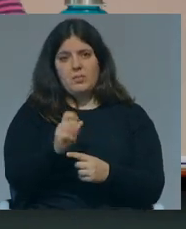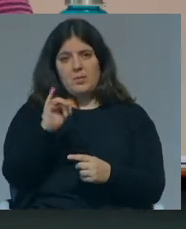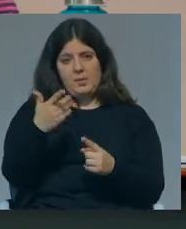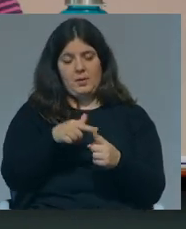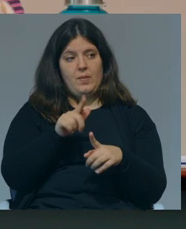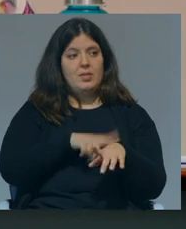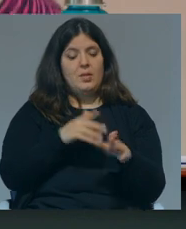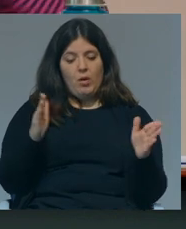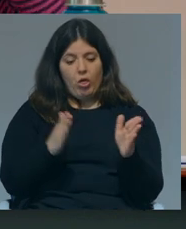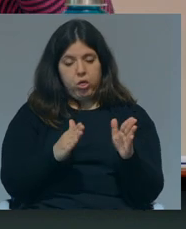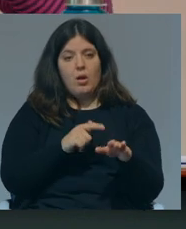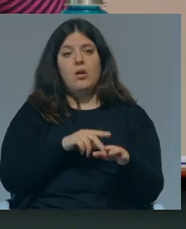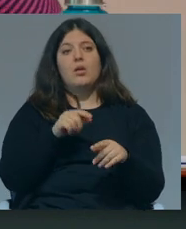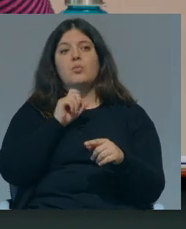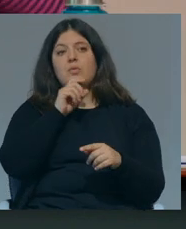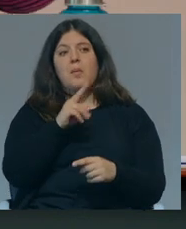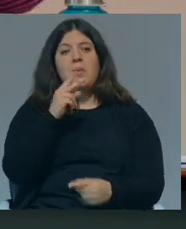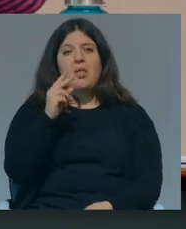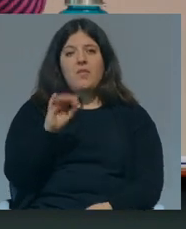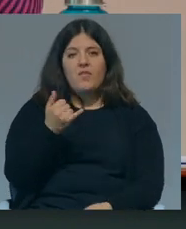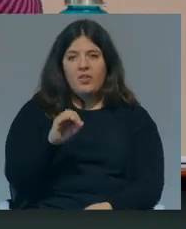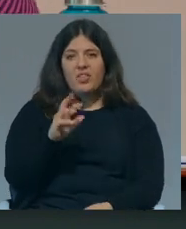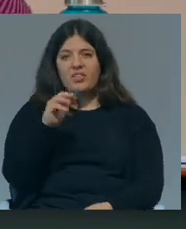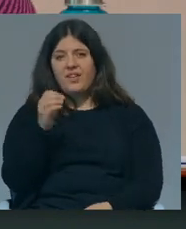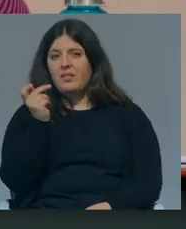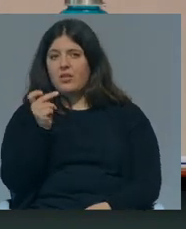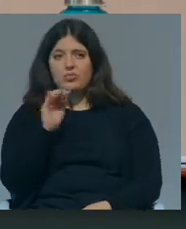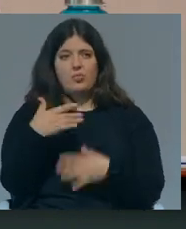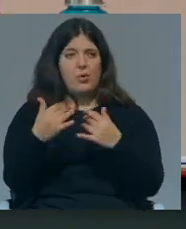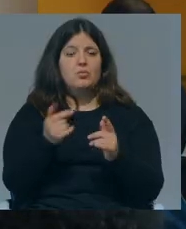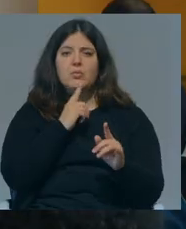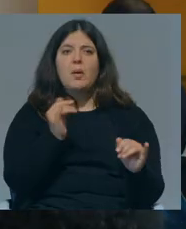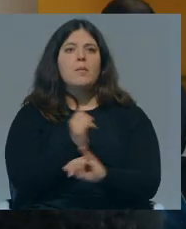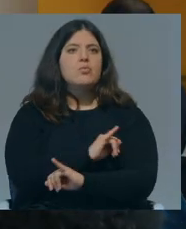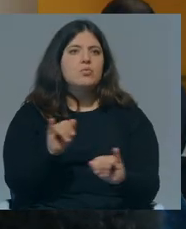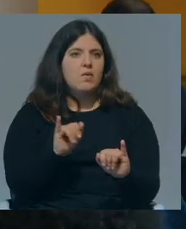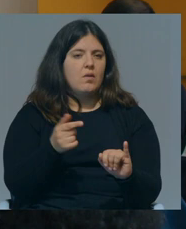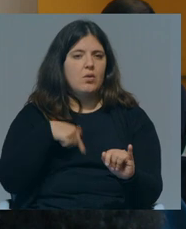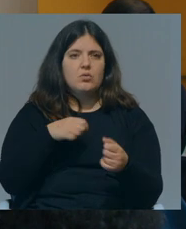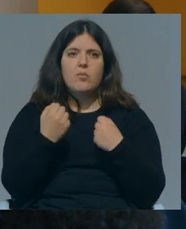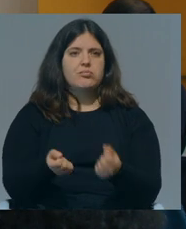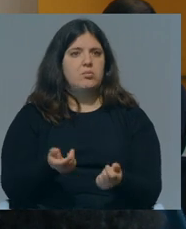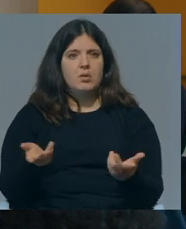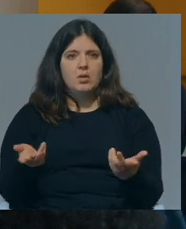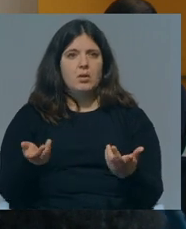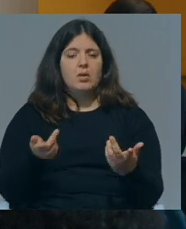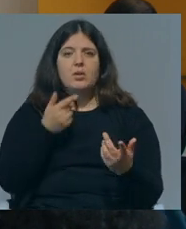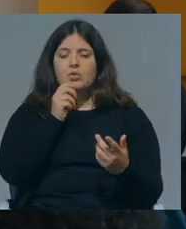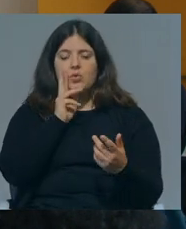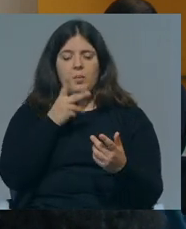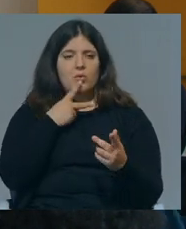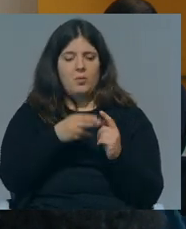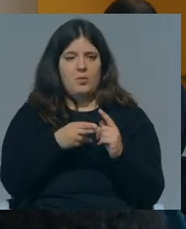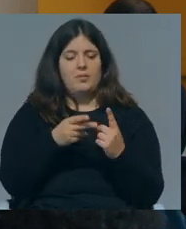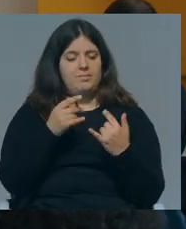curto, médio prazo em Portugal, se calhar nas próximas duas ou três décadas é impossível, não vamos conseguir. Mas nós não podemos, desculpa interromper,